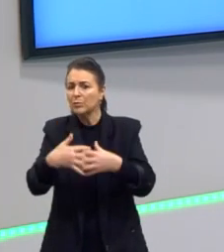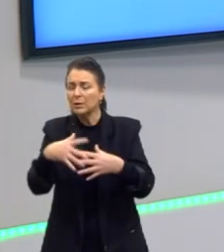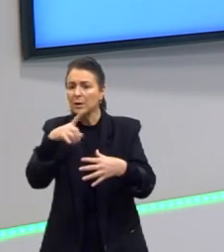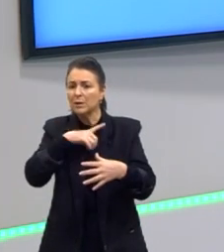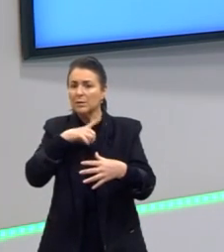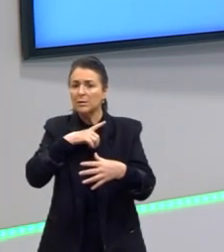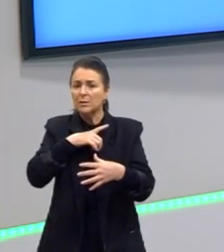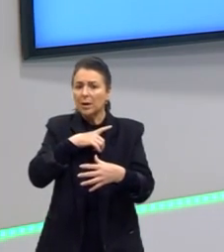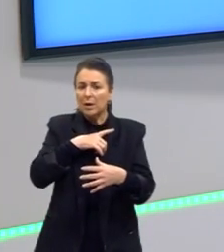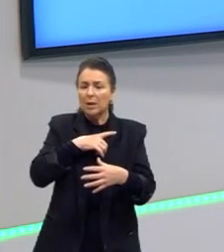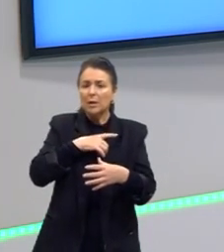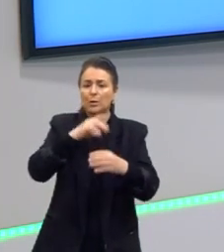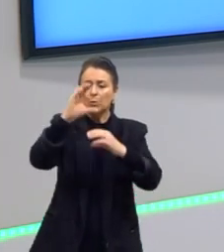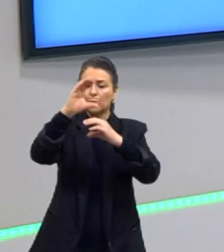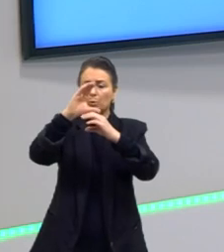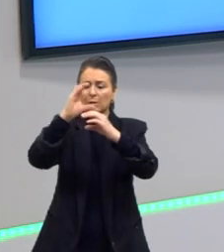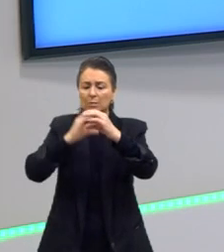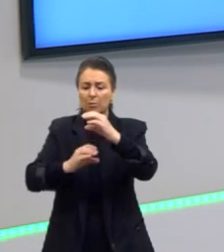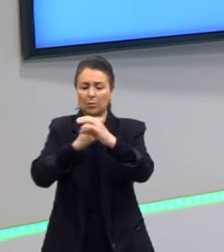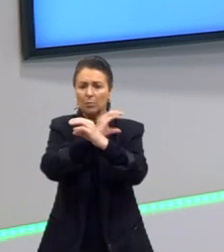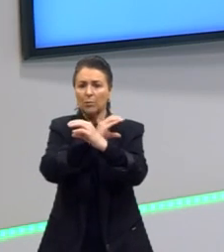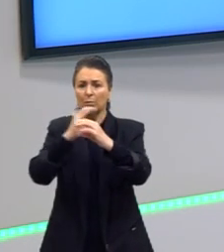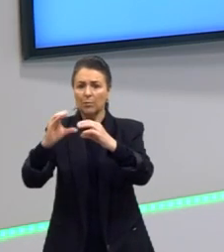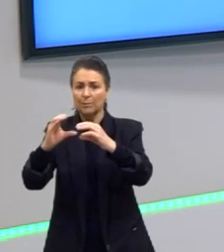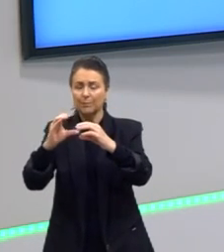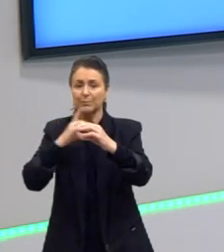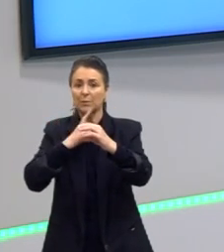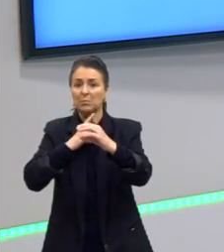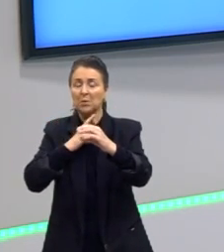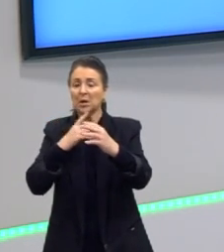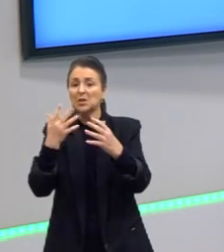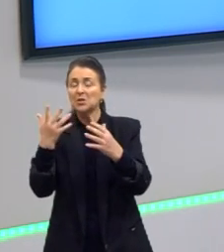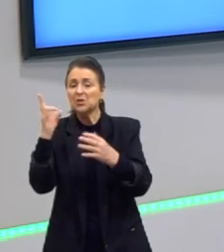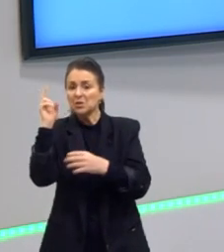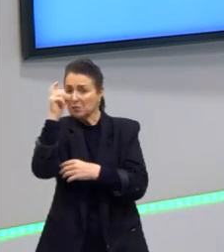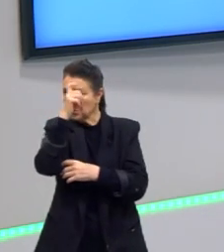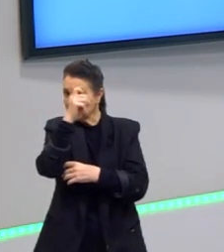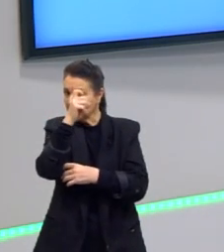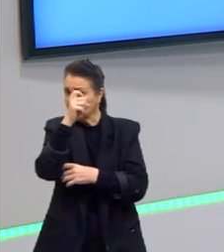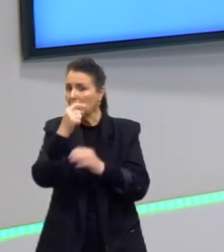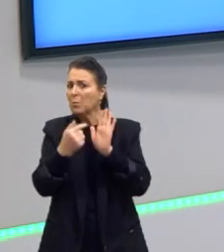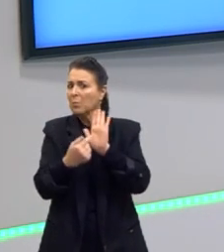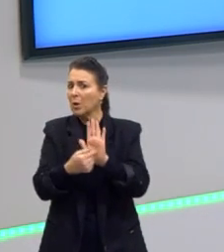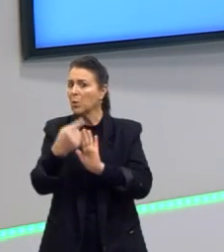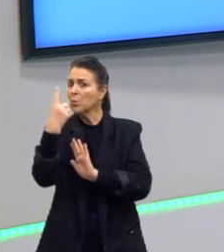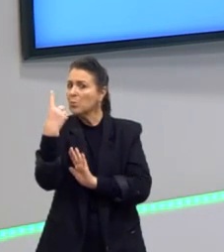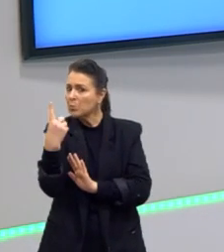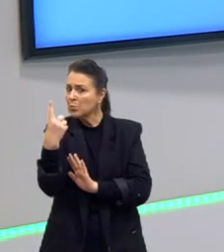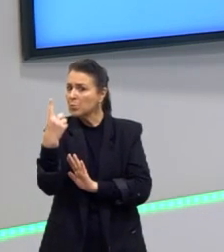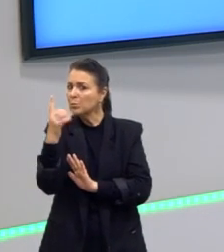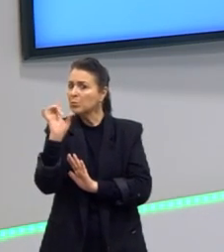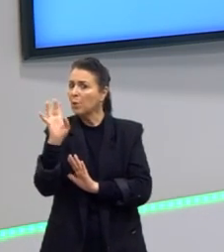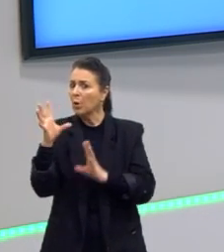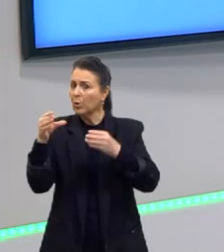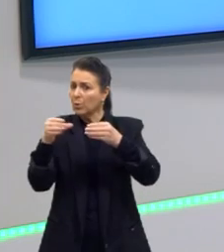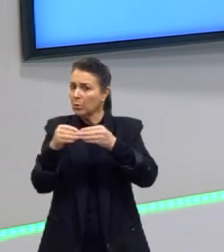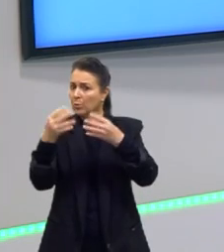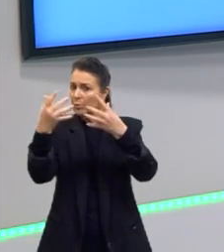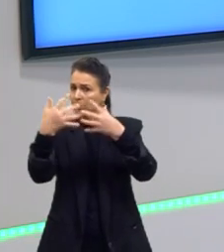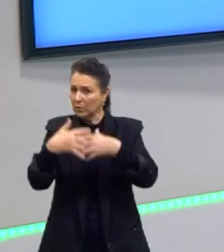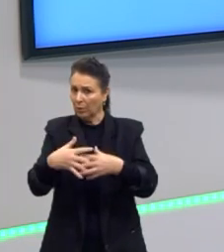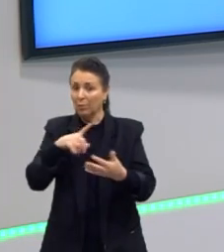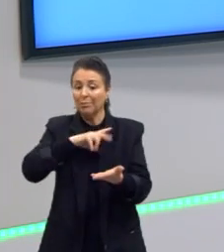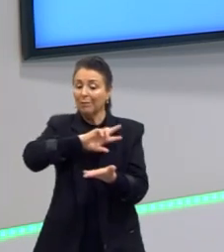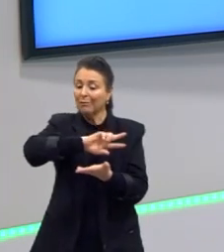determinados compostos, porque dificilmente vai aparecer um composto com um único grupo funcional, tá? Vai ter vários